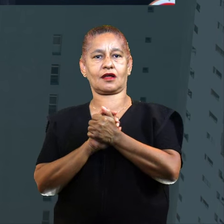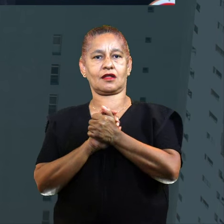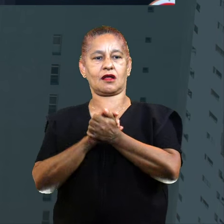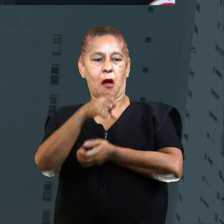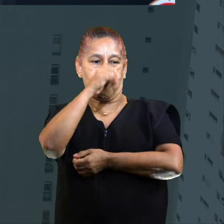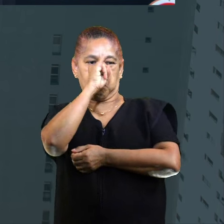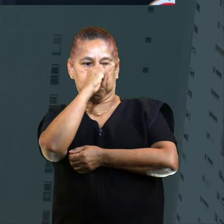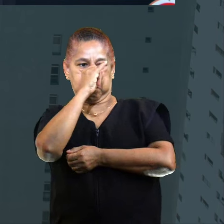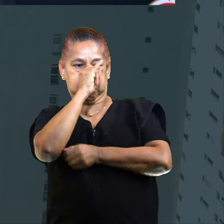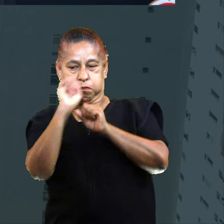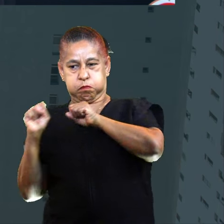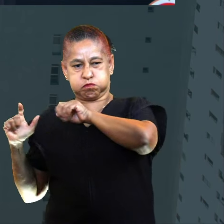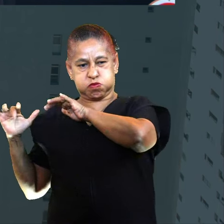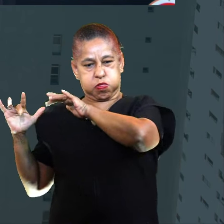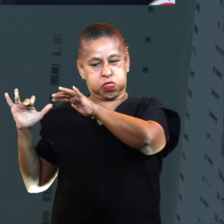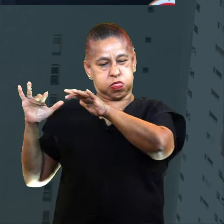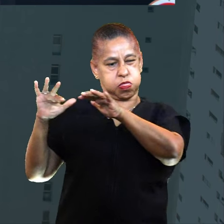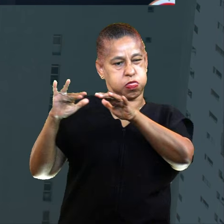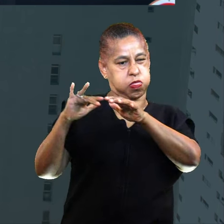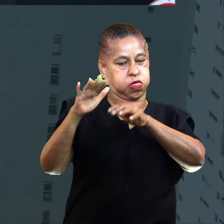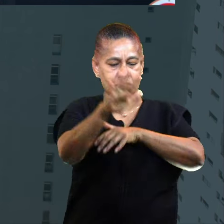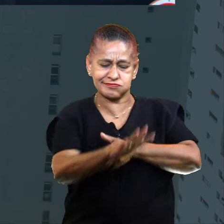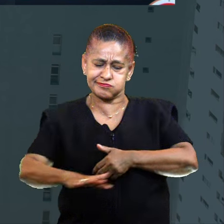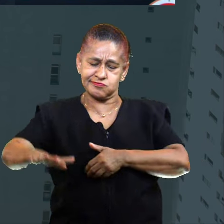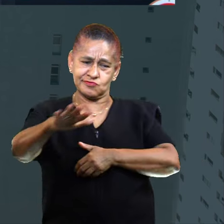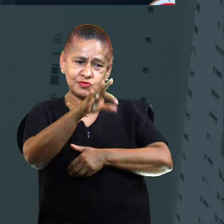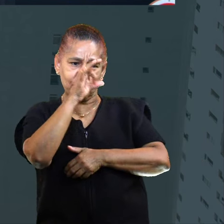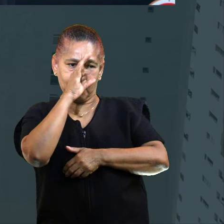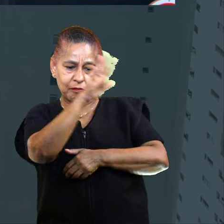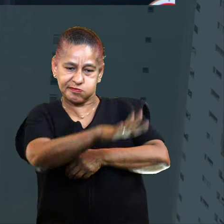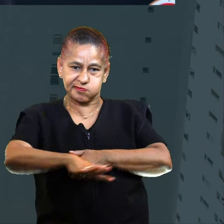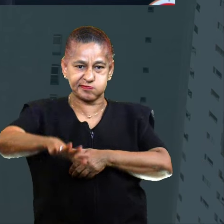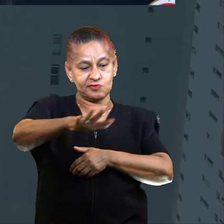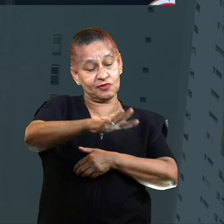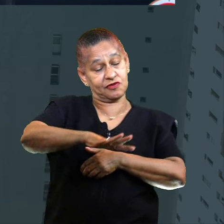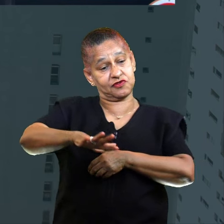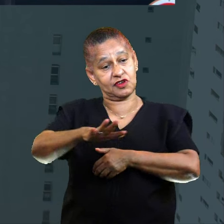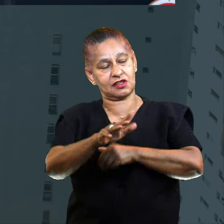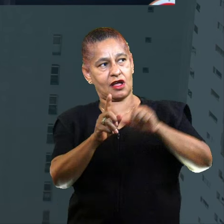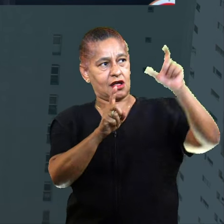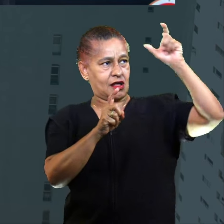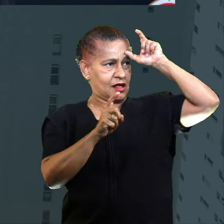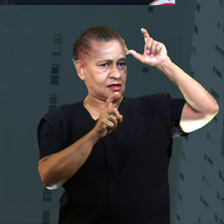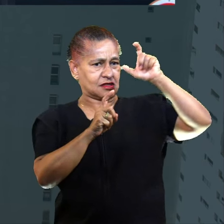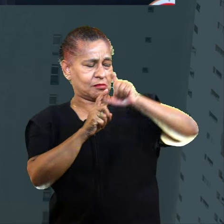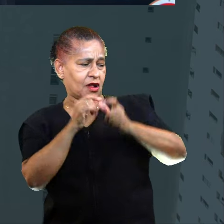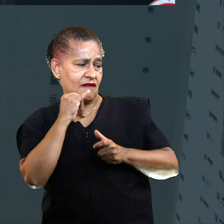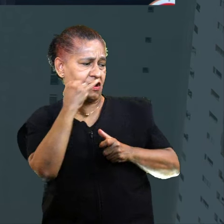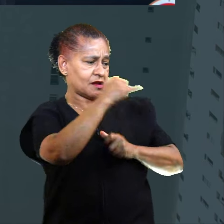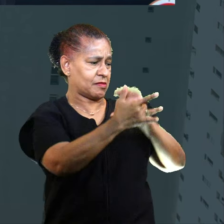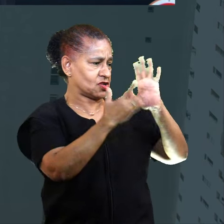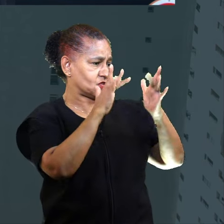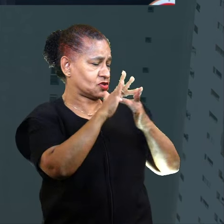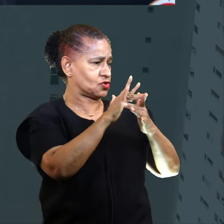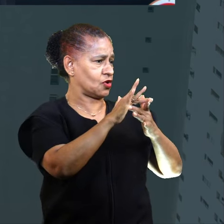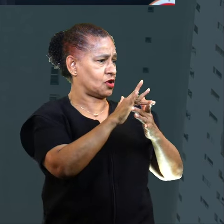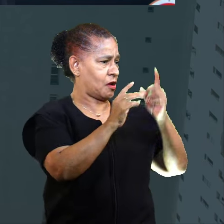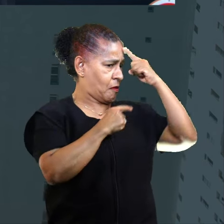manada de porcos estava pastando numa colina próxima. Os demônios imploraram a Jesus,